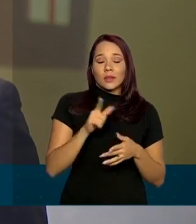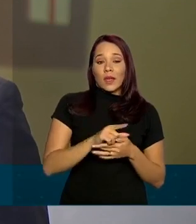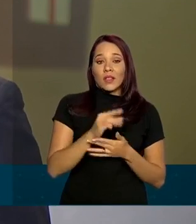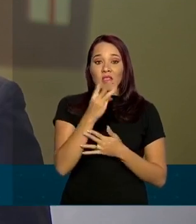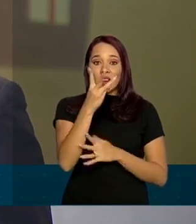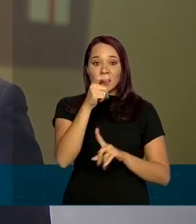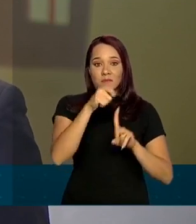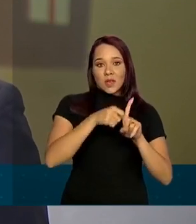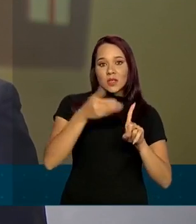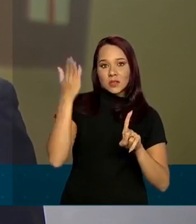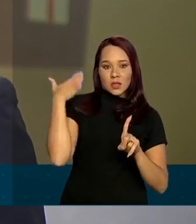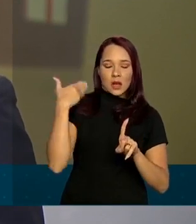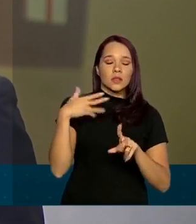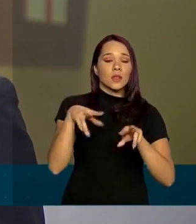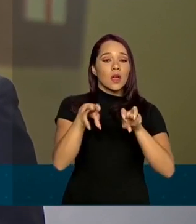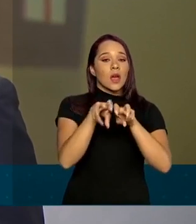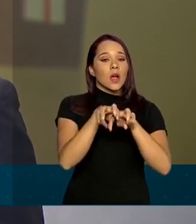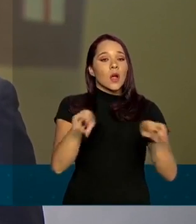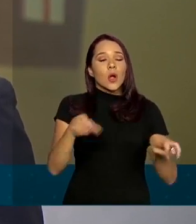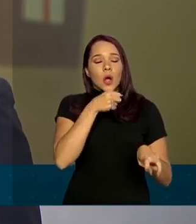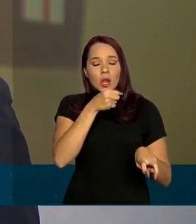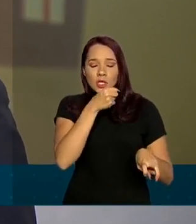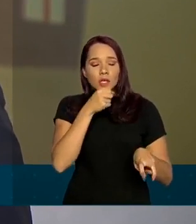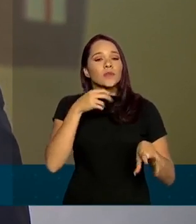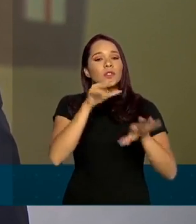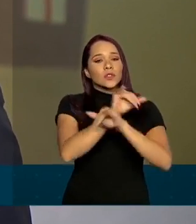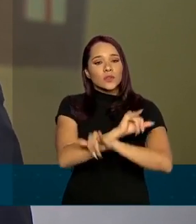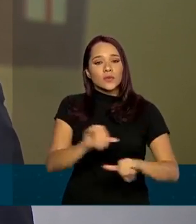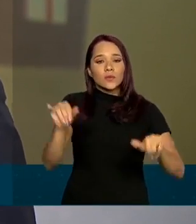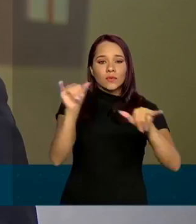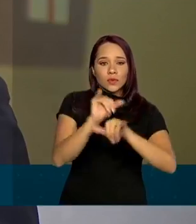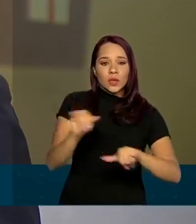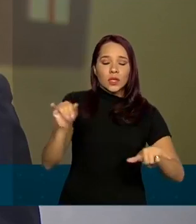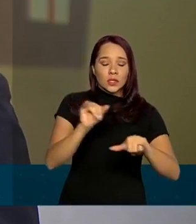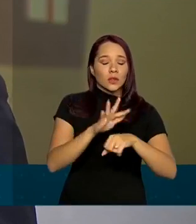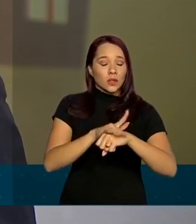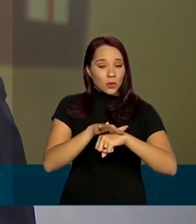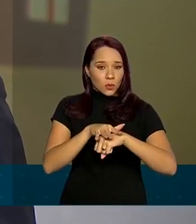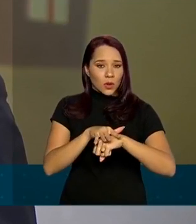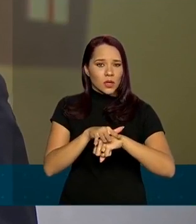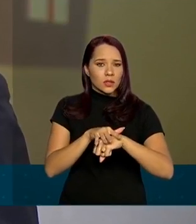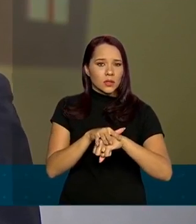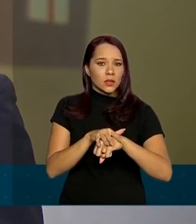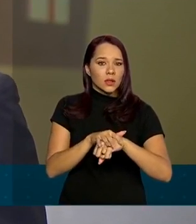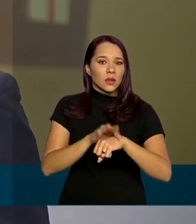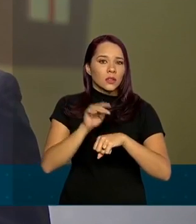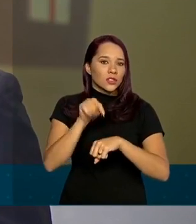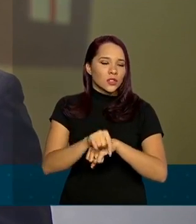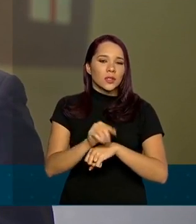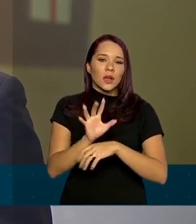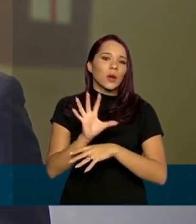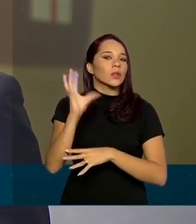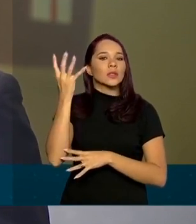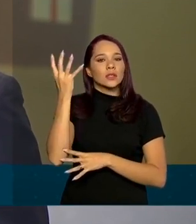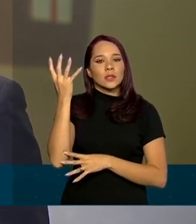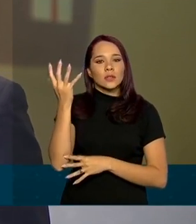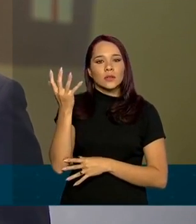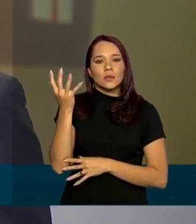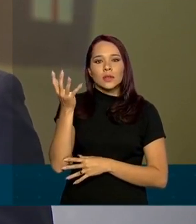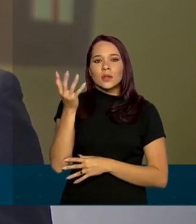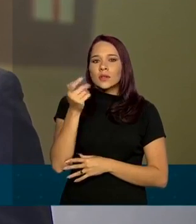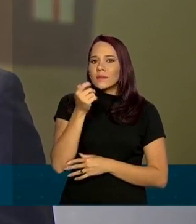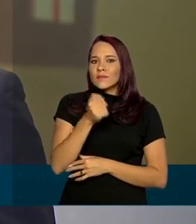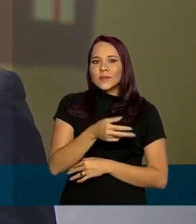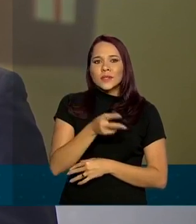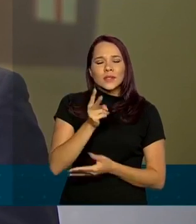três meses as coletivas e a divulgação dos dados referentes à epidemia ocorrem quase